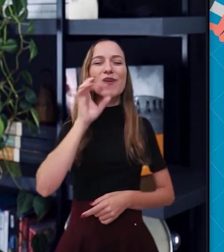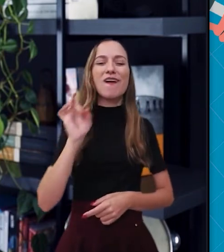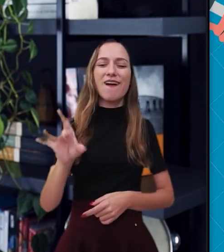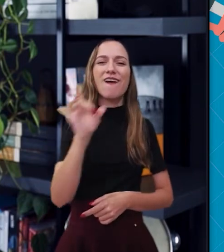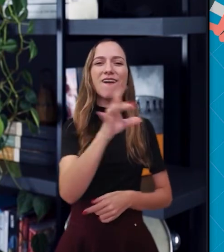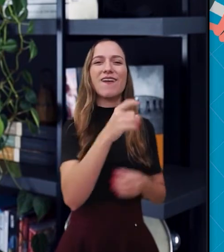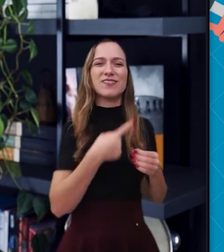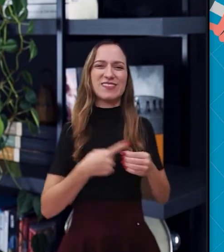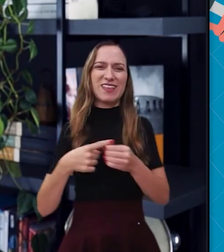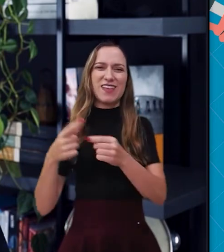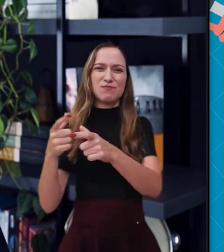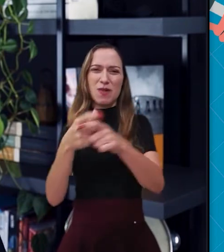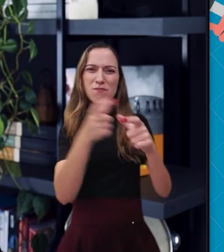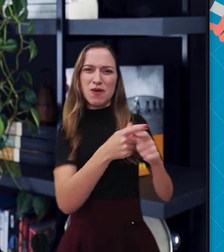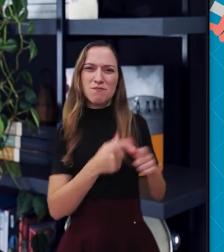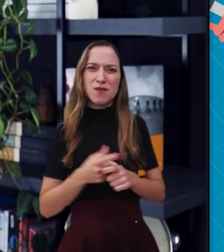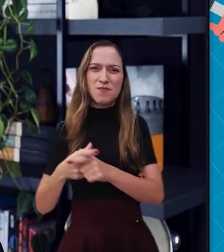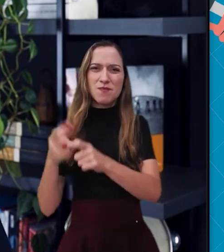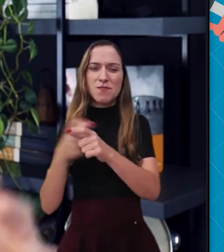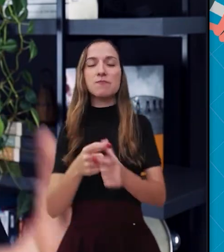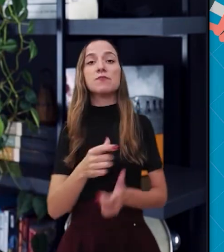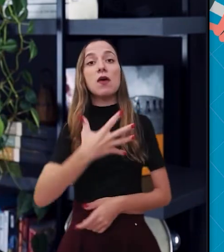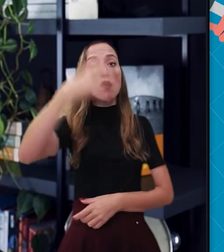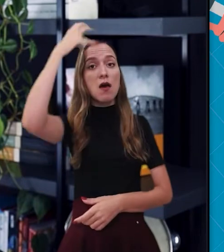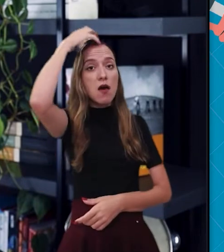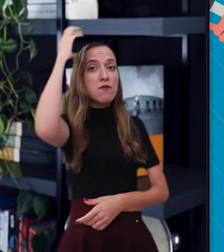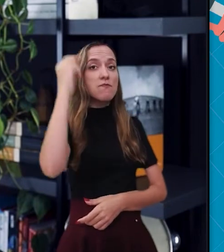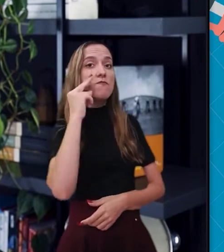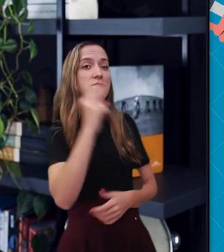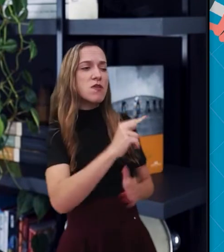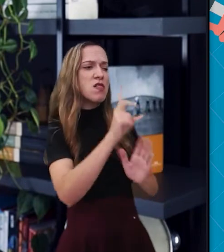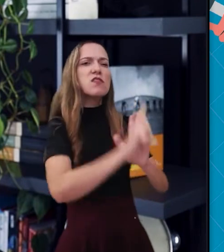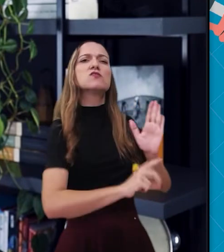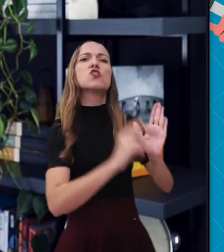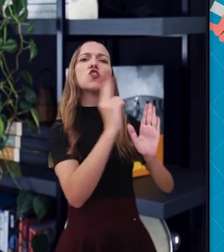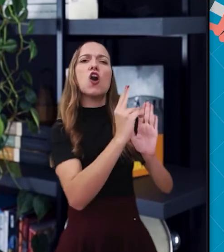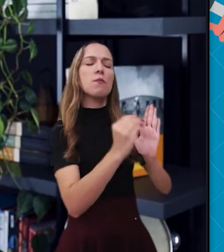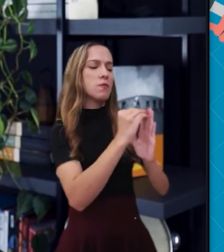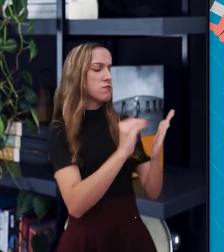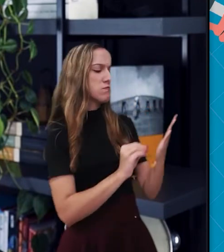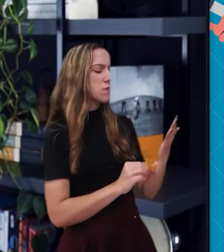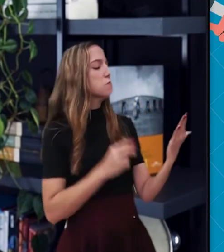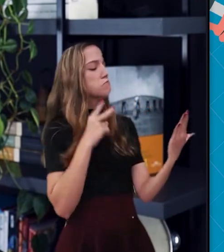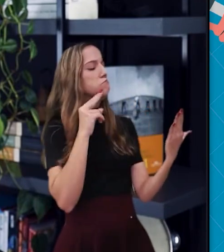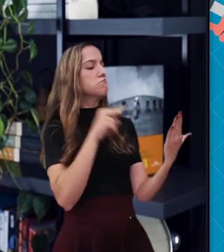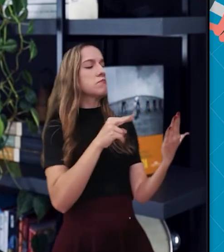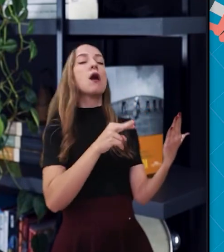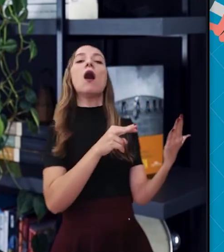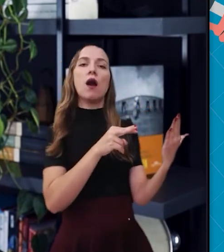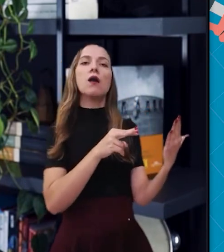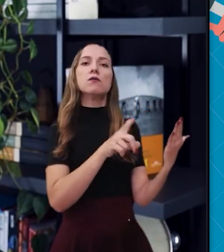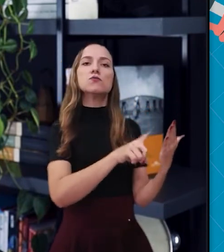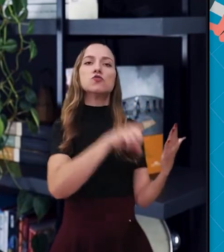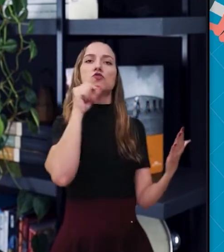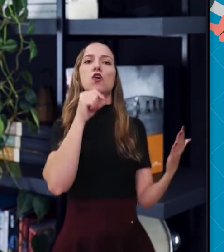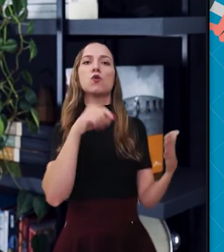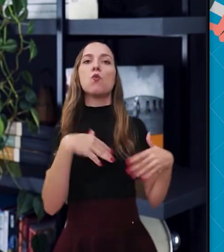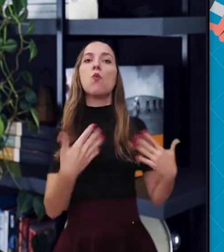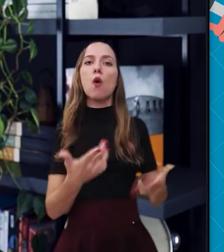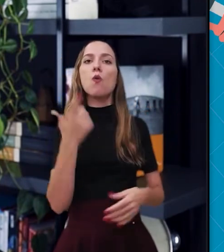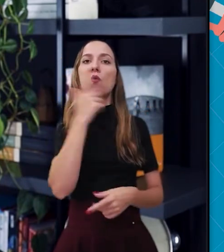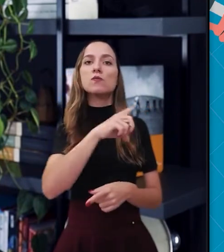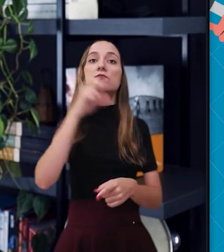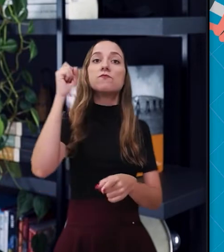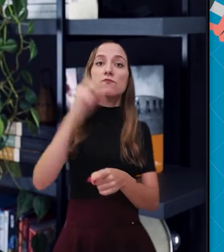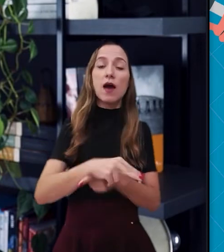províncias. Então, o imperador pegava essa lista e indicava um senador que iria participar do cargo. Esse cargo era